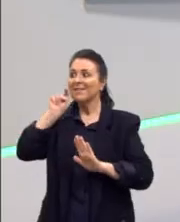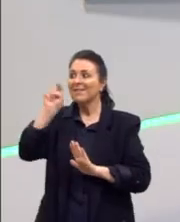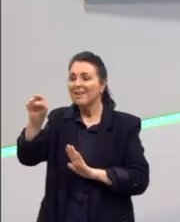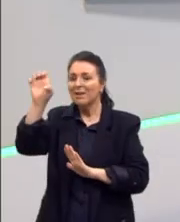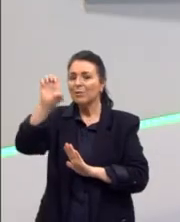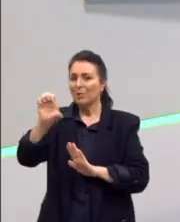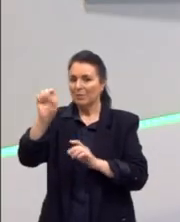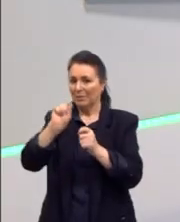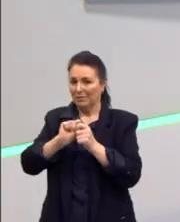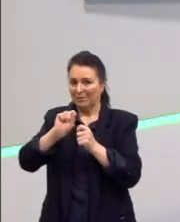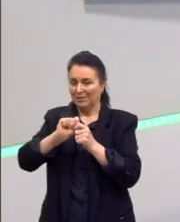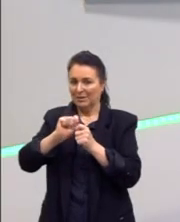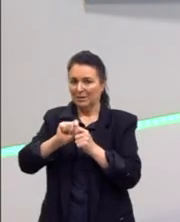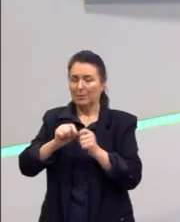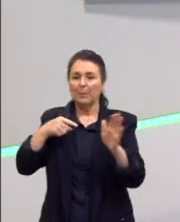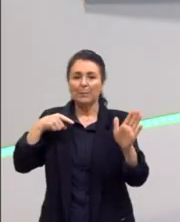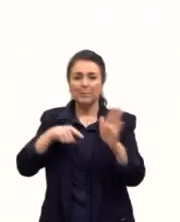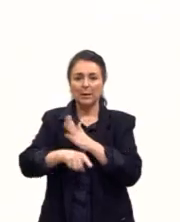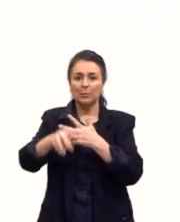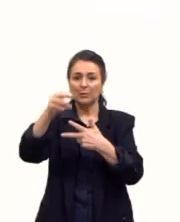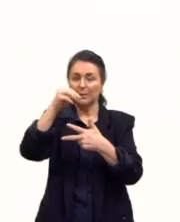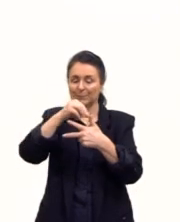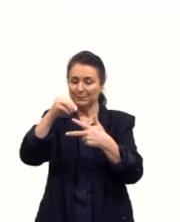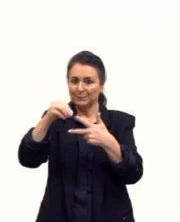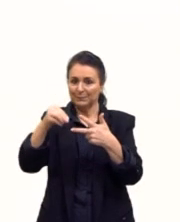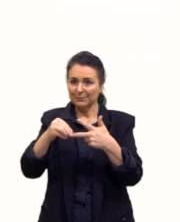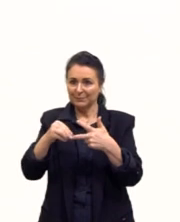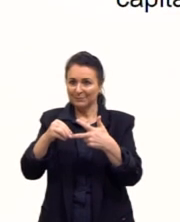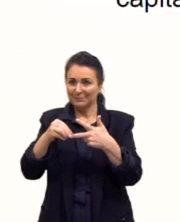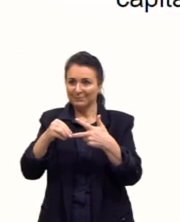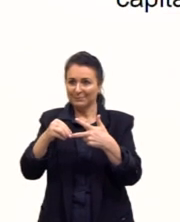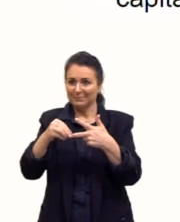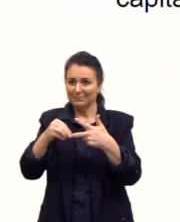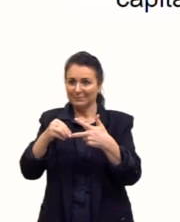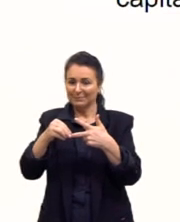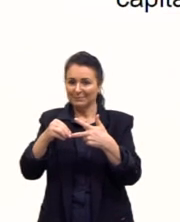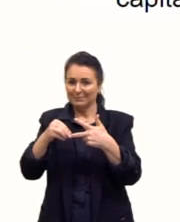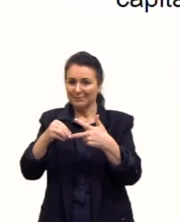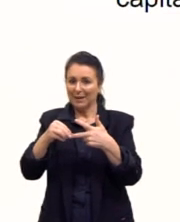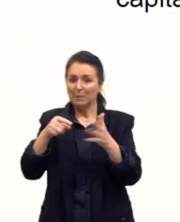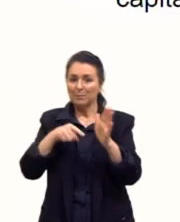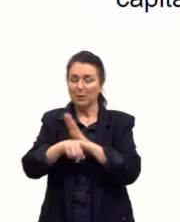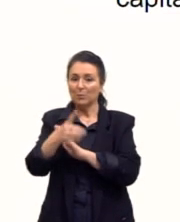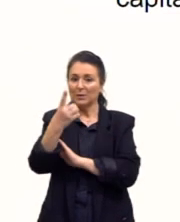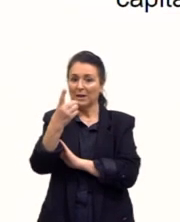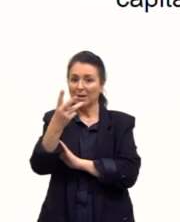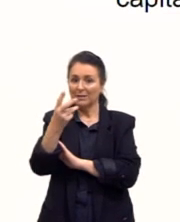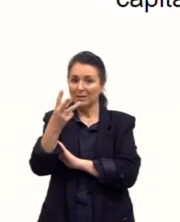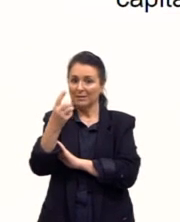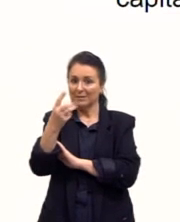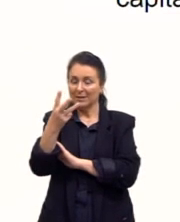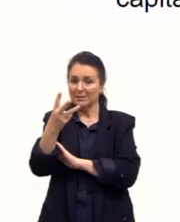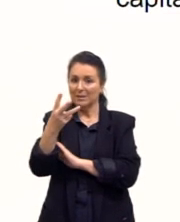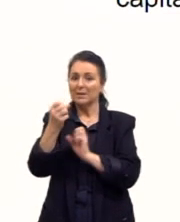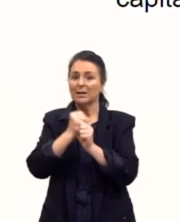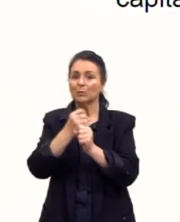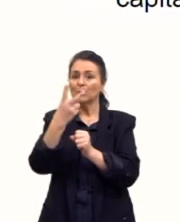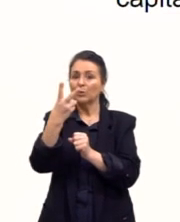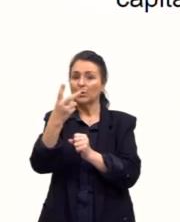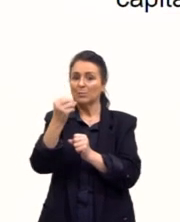Aqui a gente tem a questão 13 do Enem PPR. Opa, dei spoiler. Questão 13 do Enem PPR, 2011.